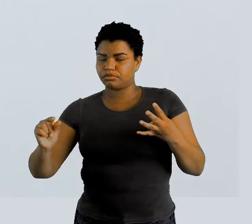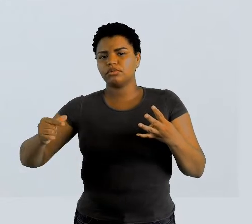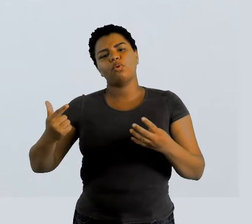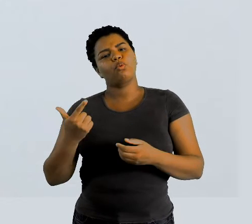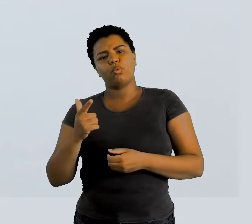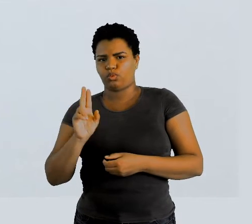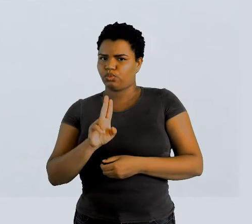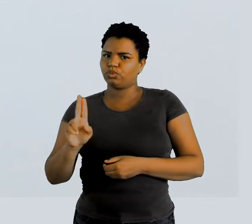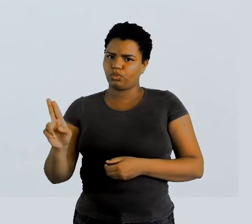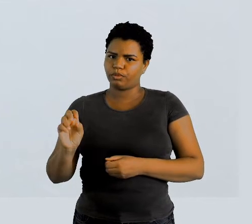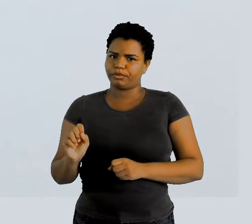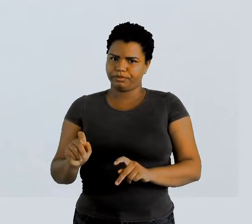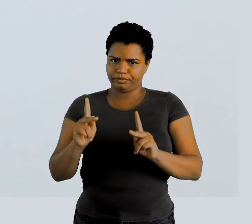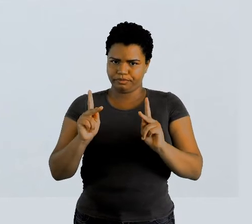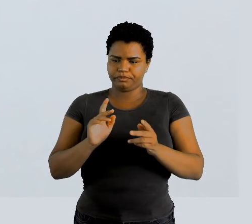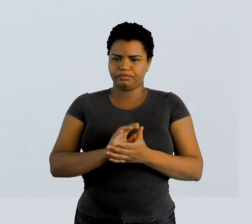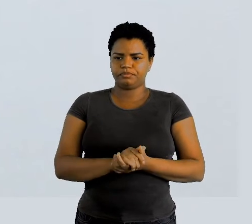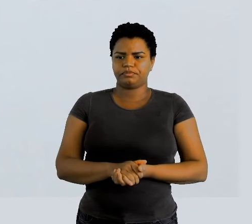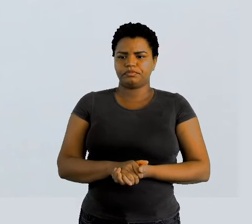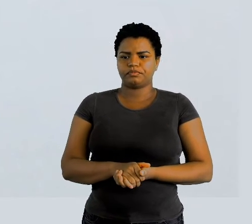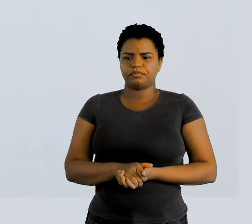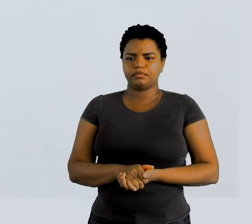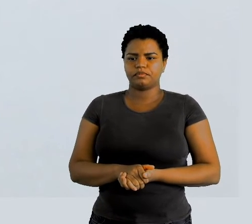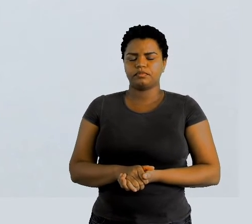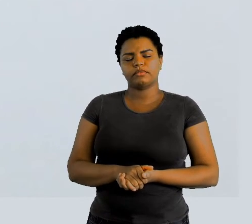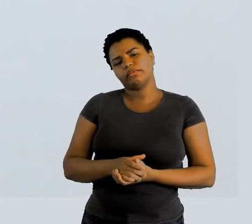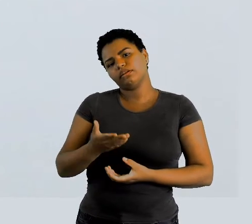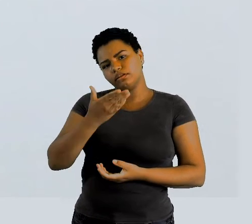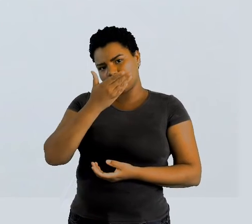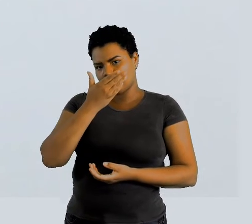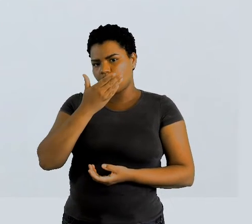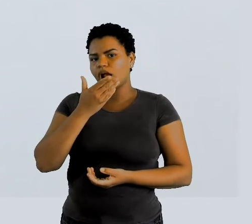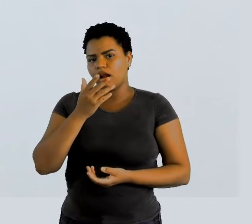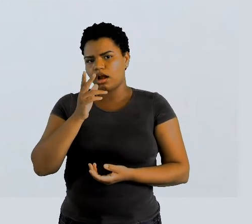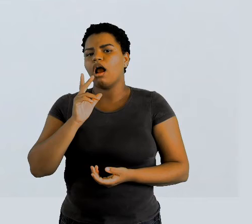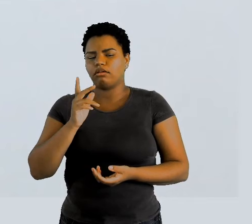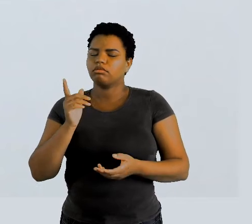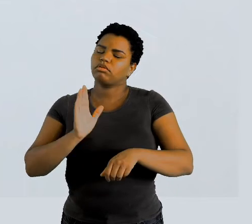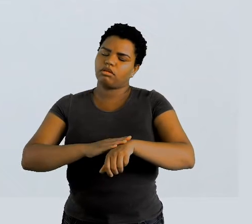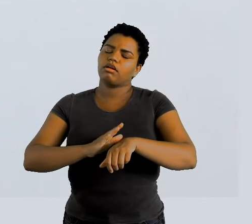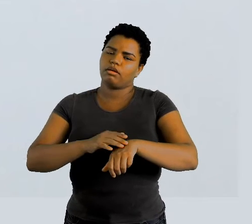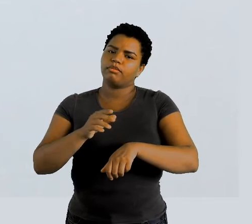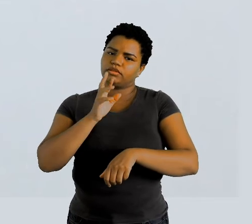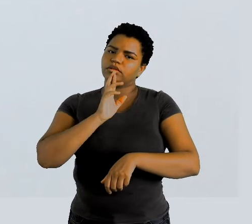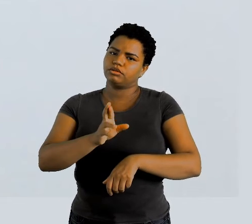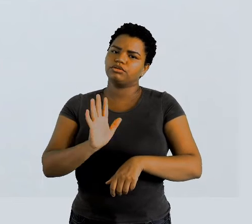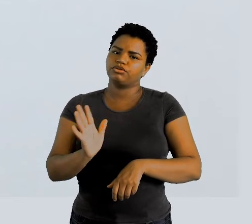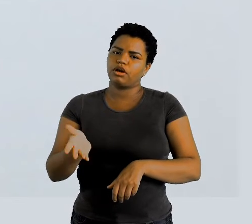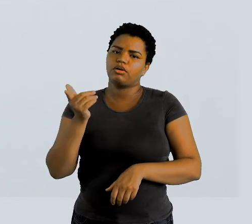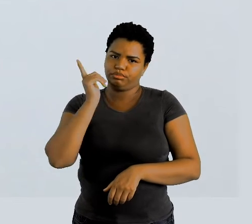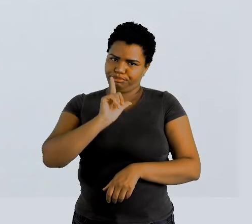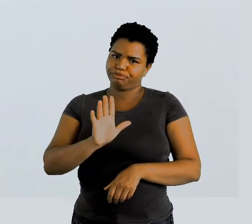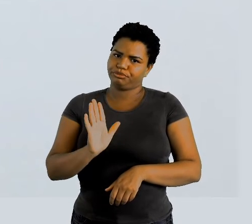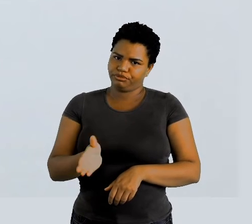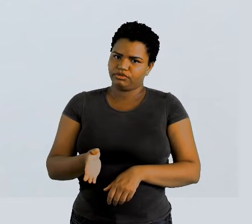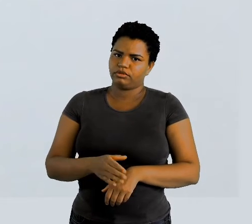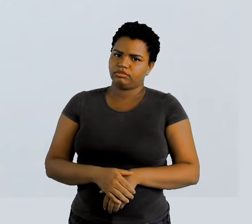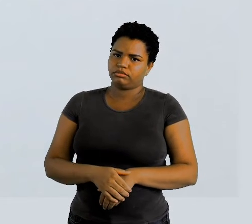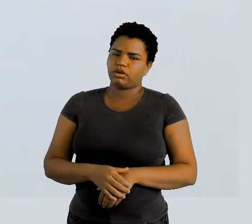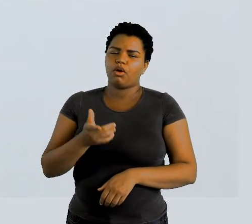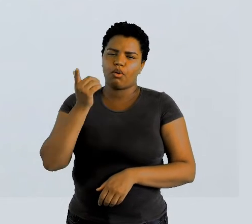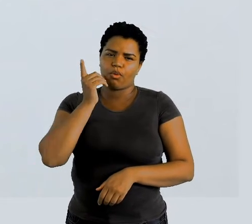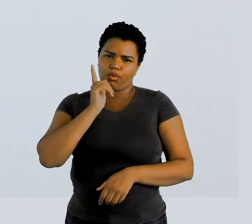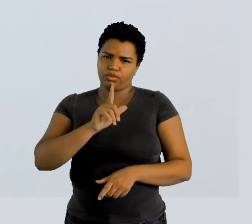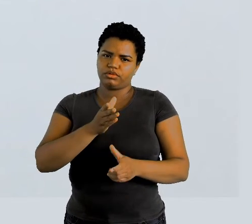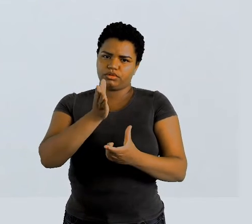ok então acho que já deu tempo aí pra você responder né em casa fazer a separação